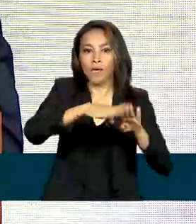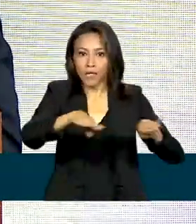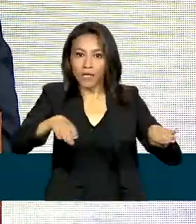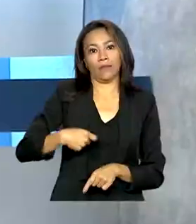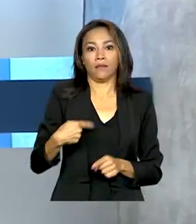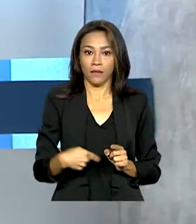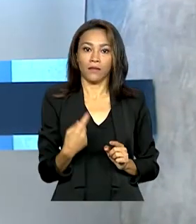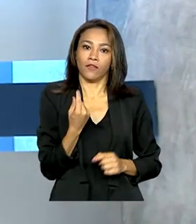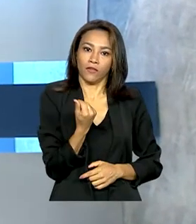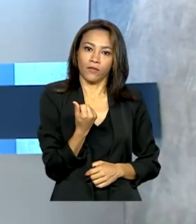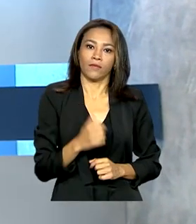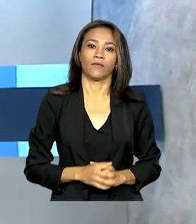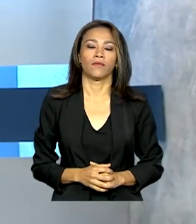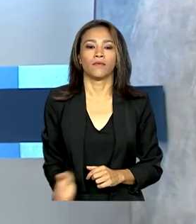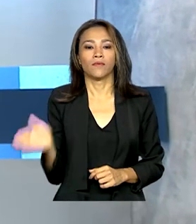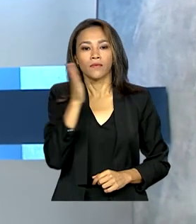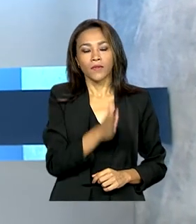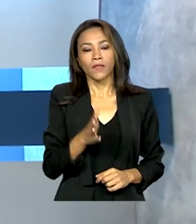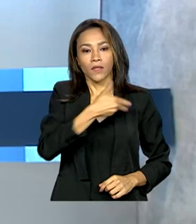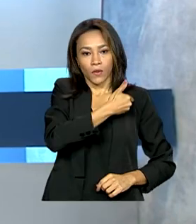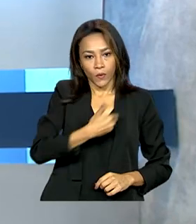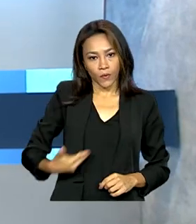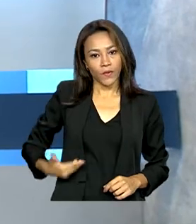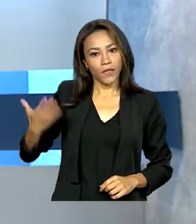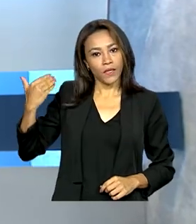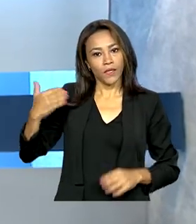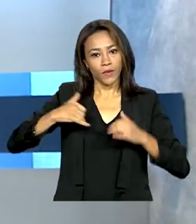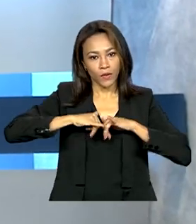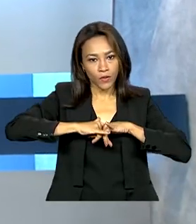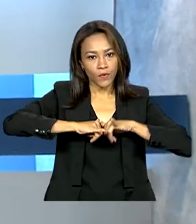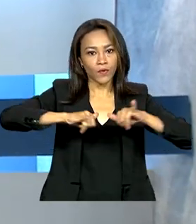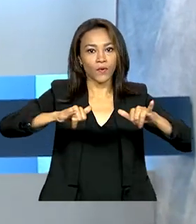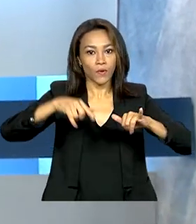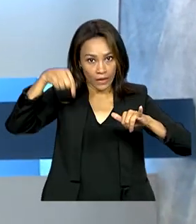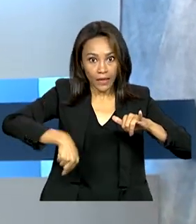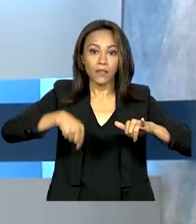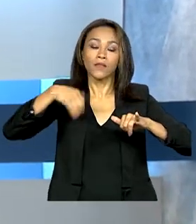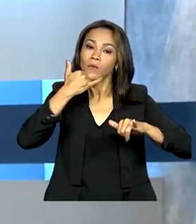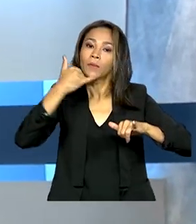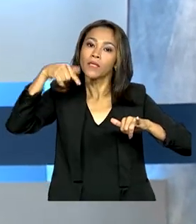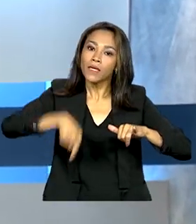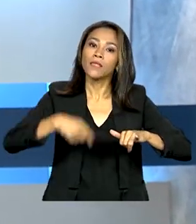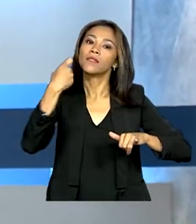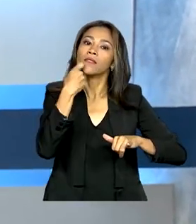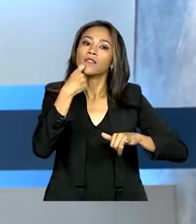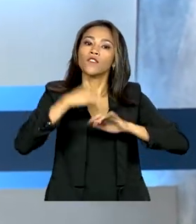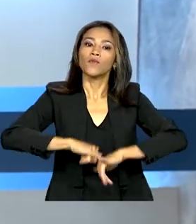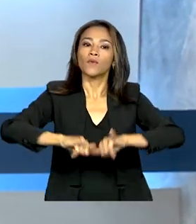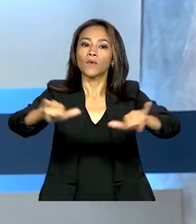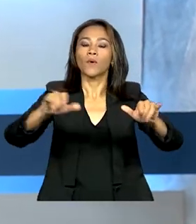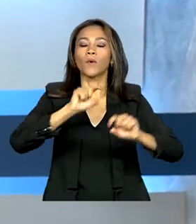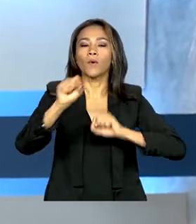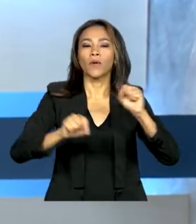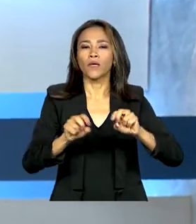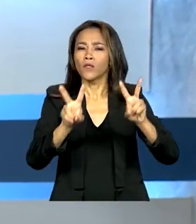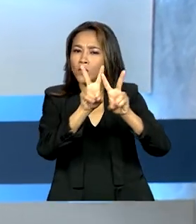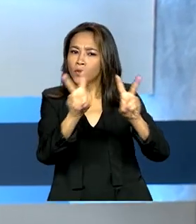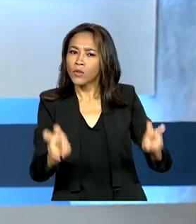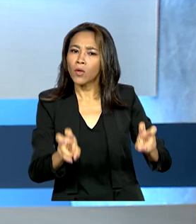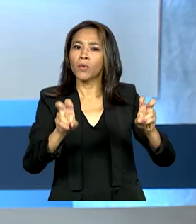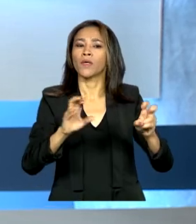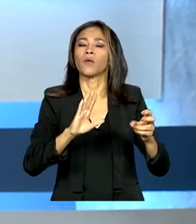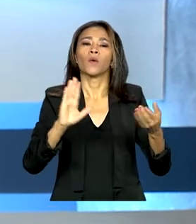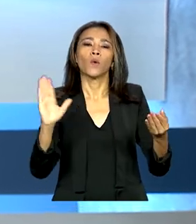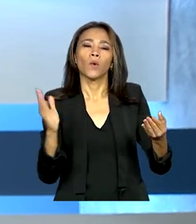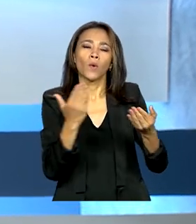deste dinheiro. E o governo publicou uma portaria nesta sexta-feira que estabelece os processos de averiguação e revisão do